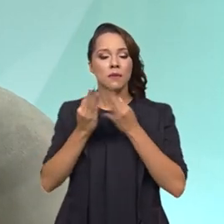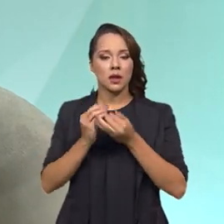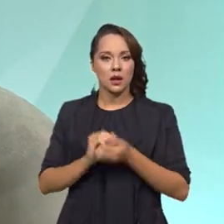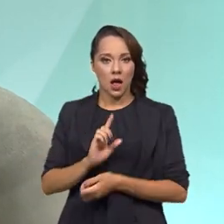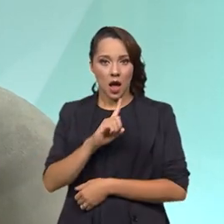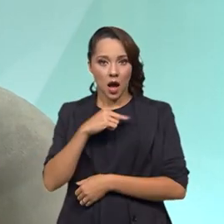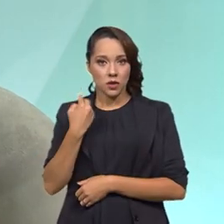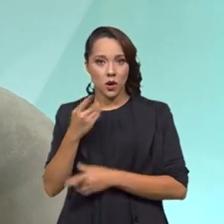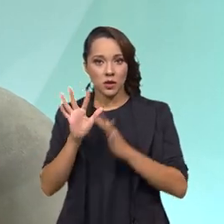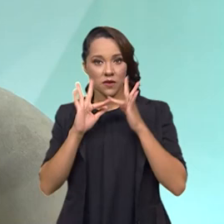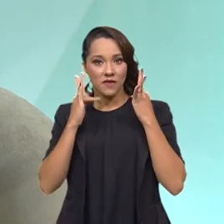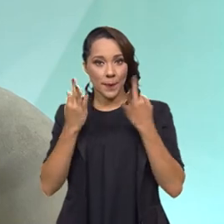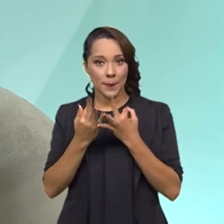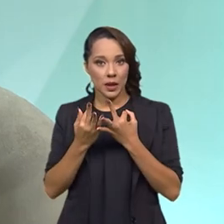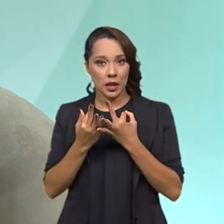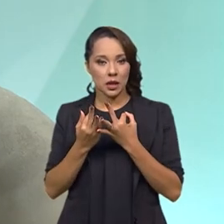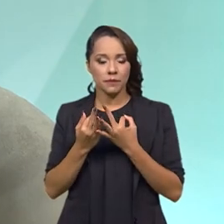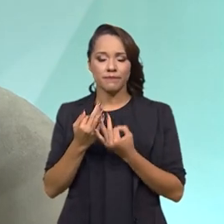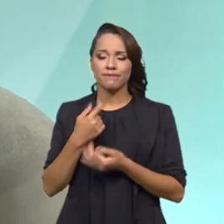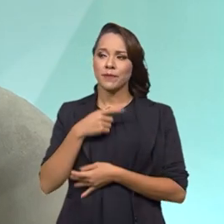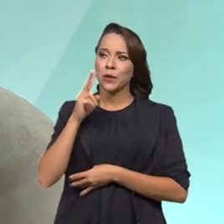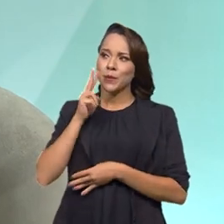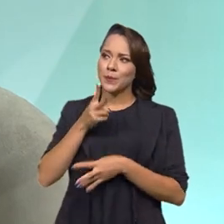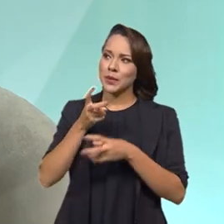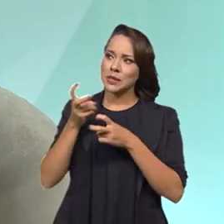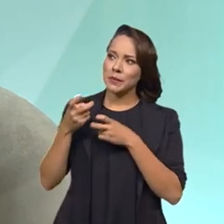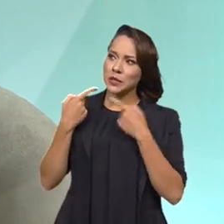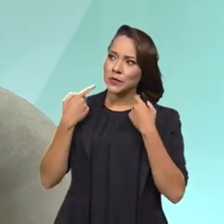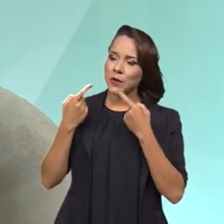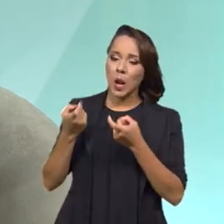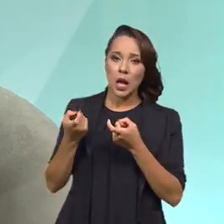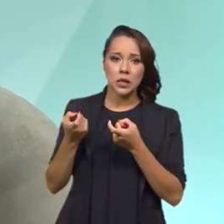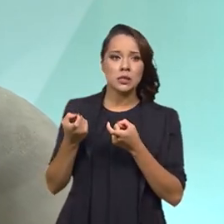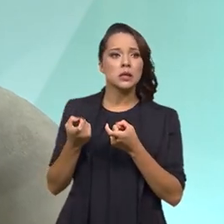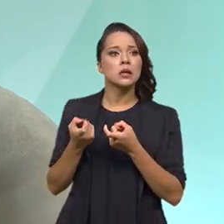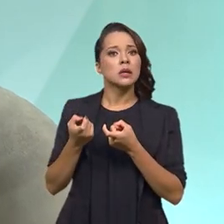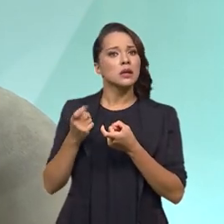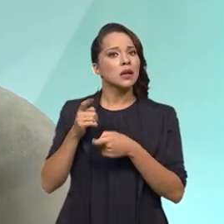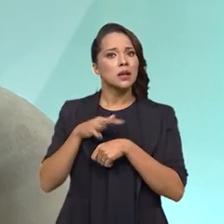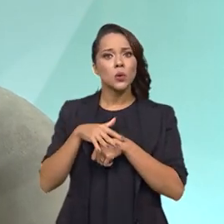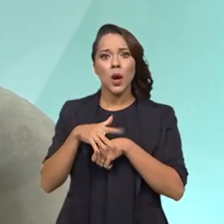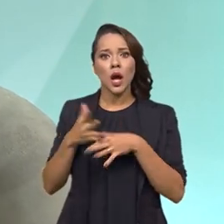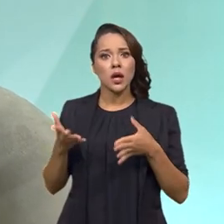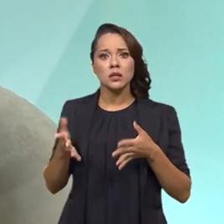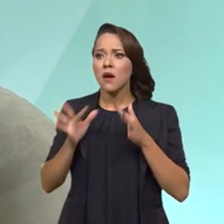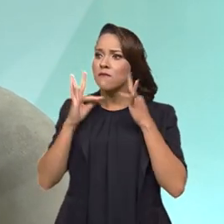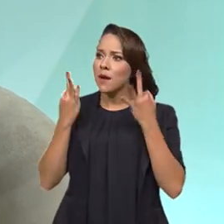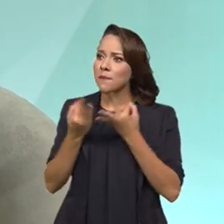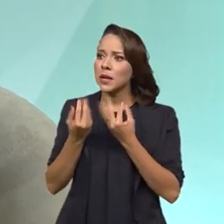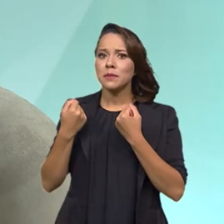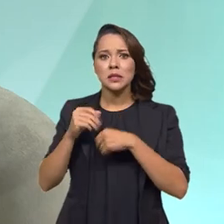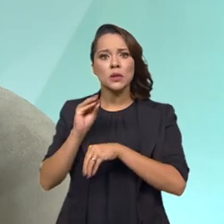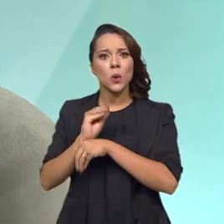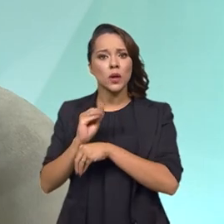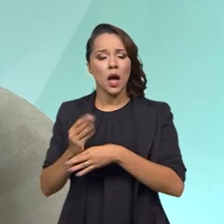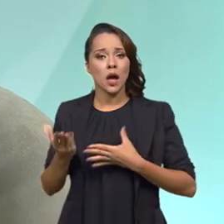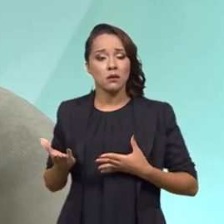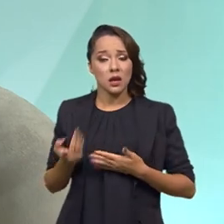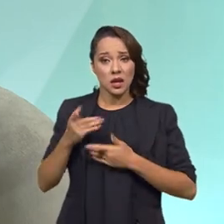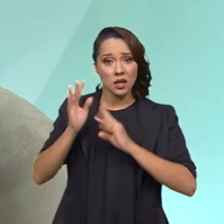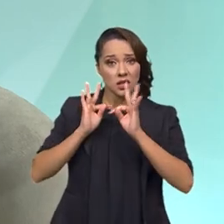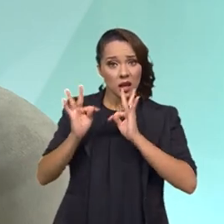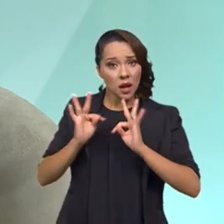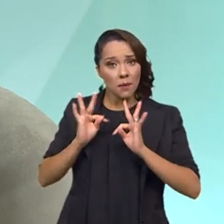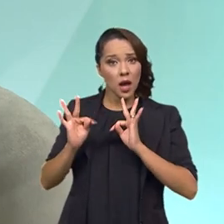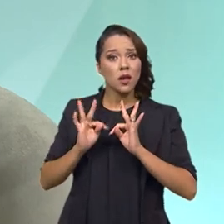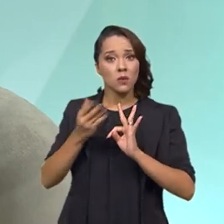família, no meu ponto de vista, pelo tanto que eu estou vendo de violência, ela está doente. Ela precisa ser tratada. E esse tratamento,